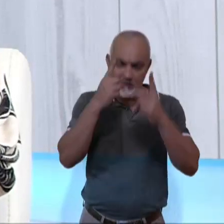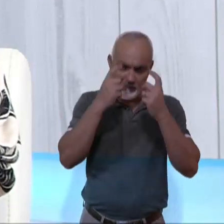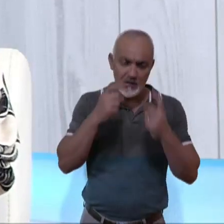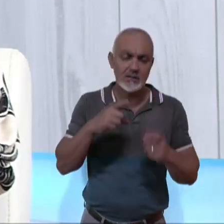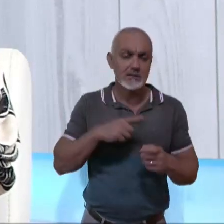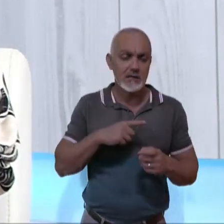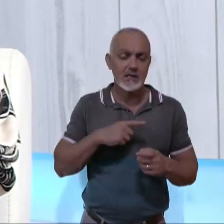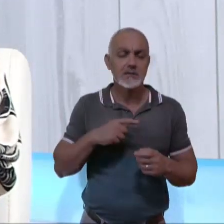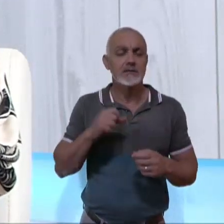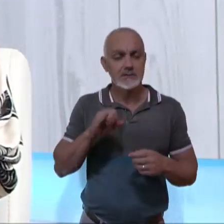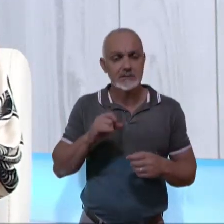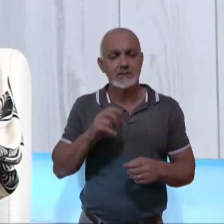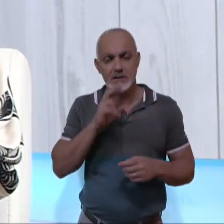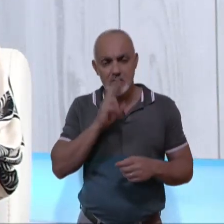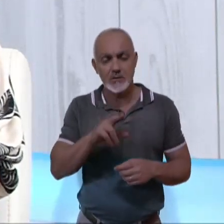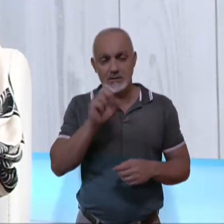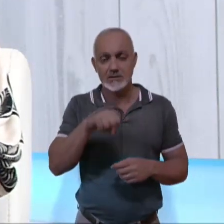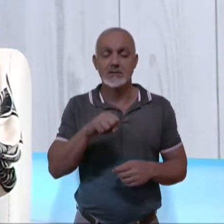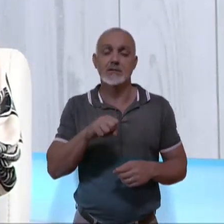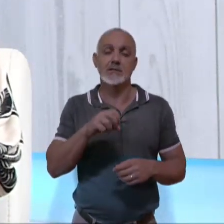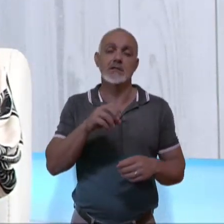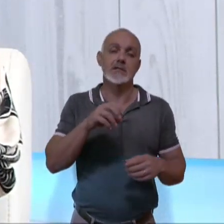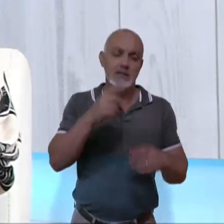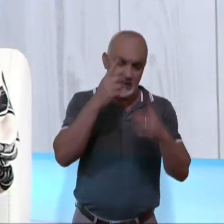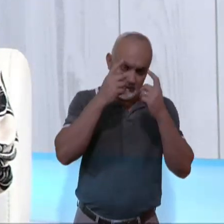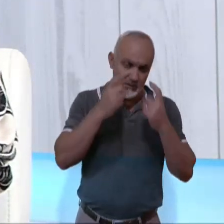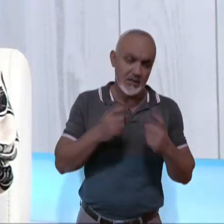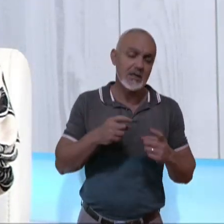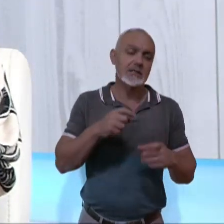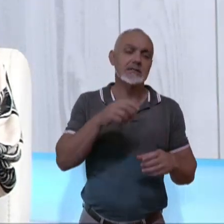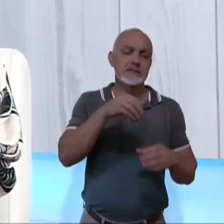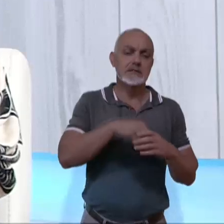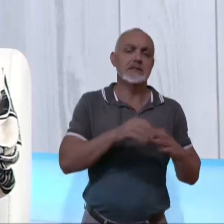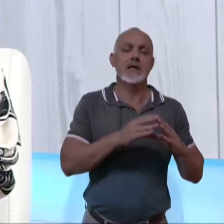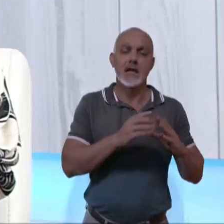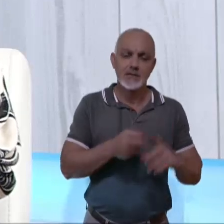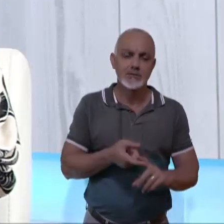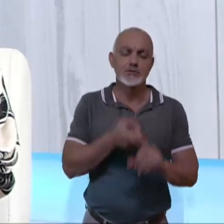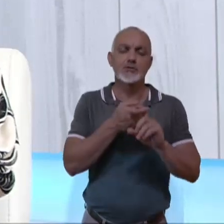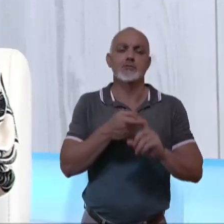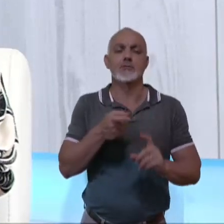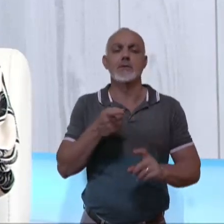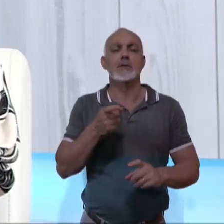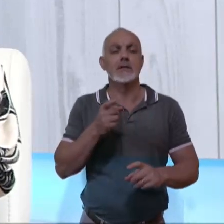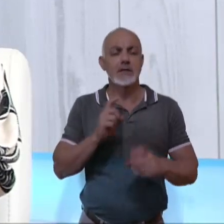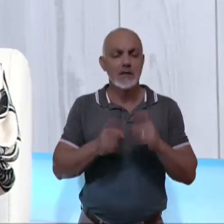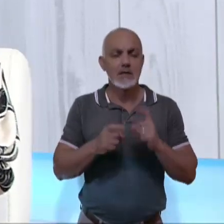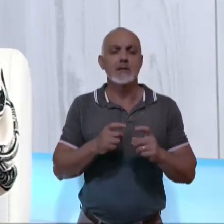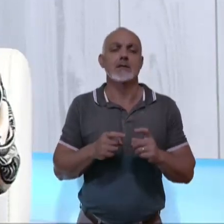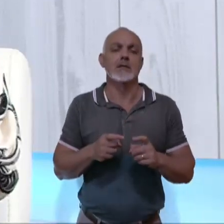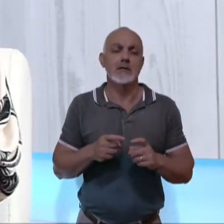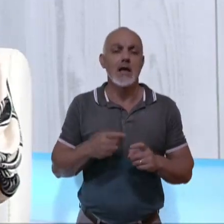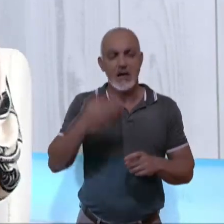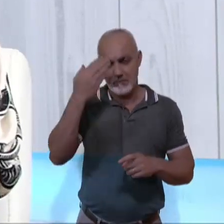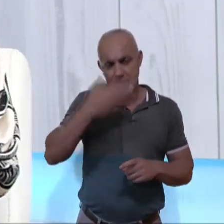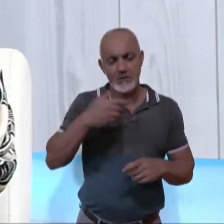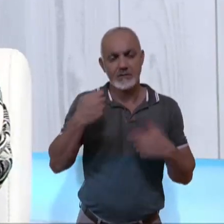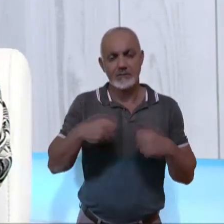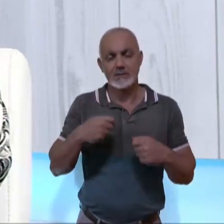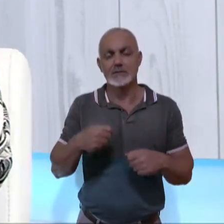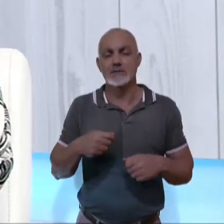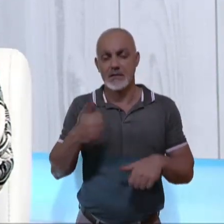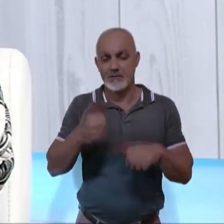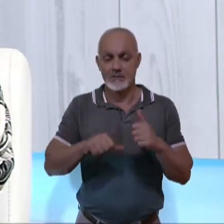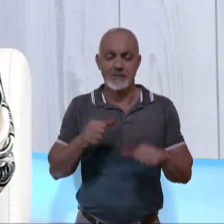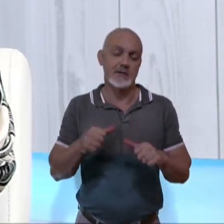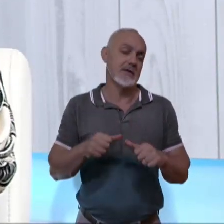alegado que tem violência doméstica, suspende a audiência. Tem que ser feita a prova, exatamente até para